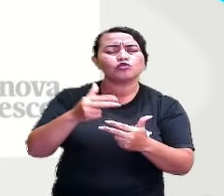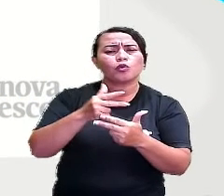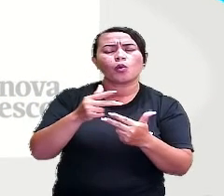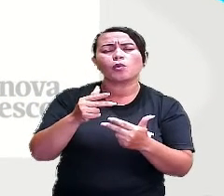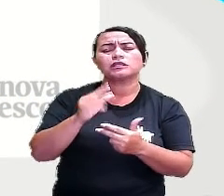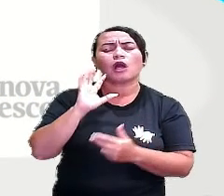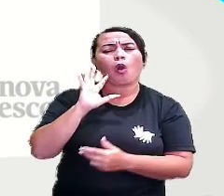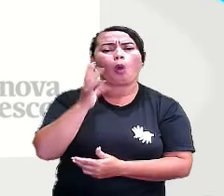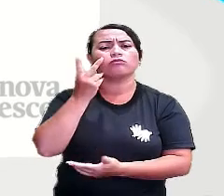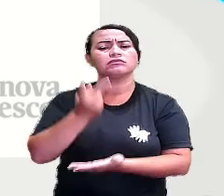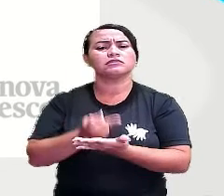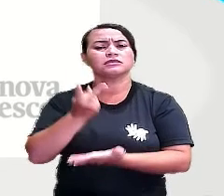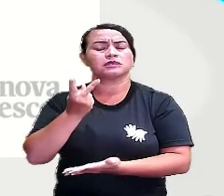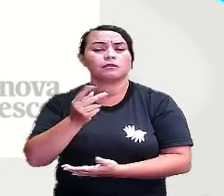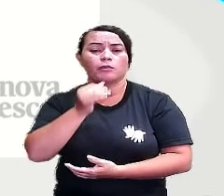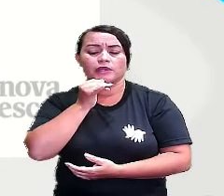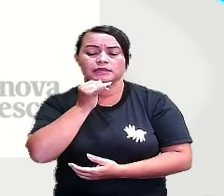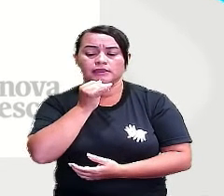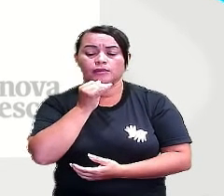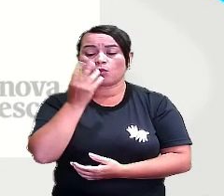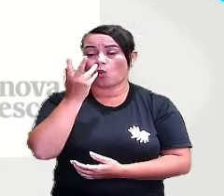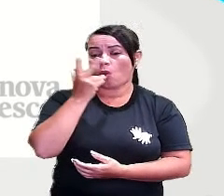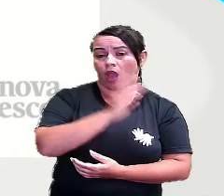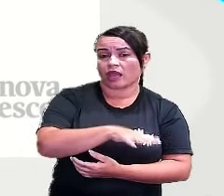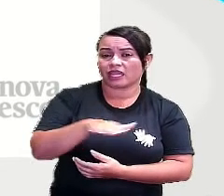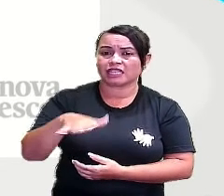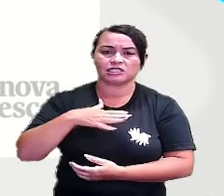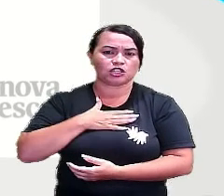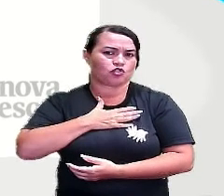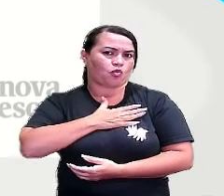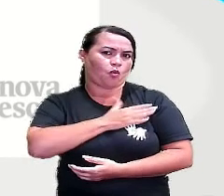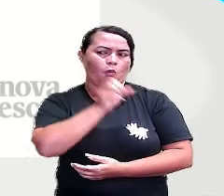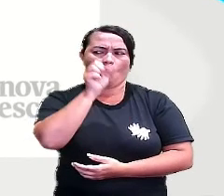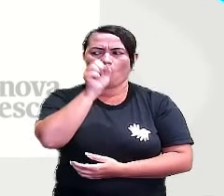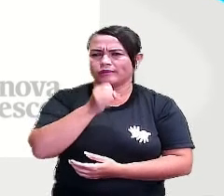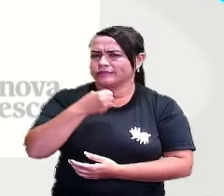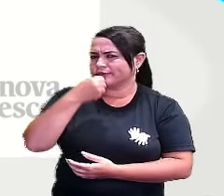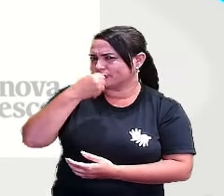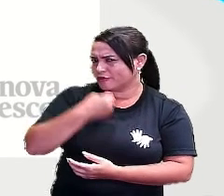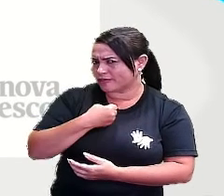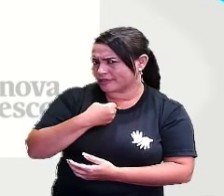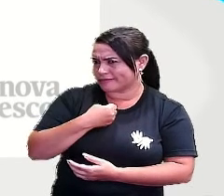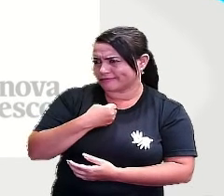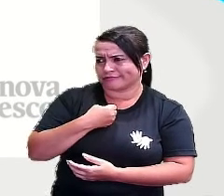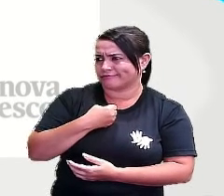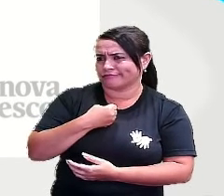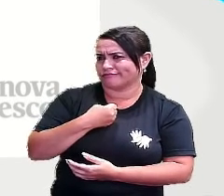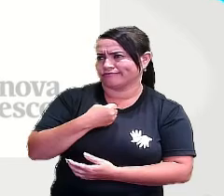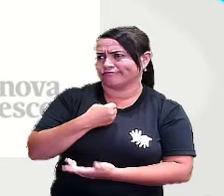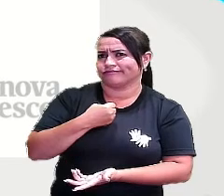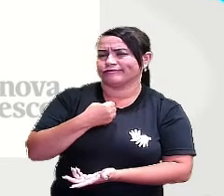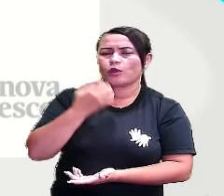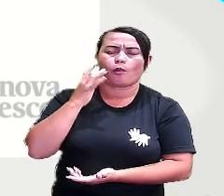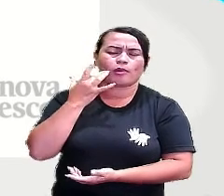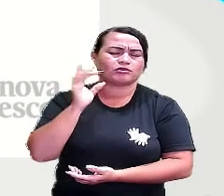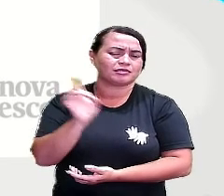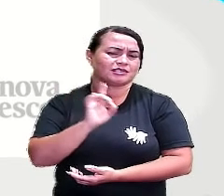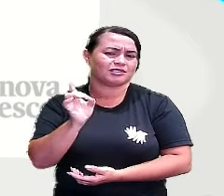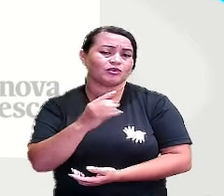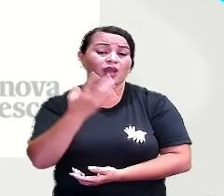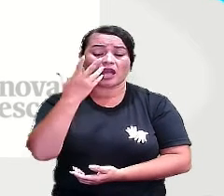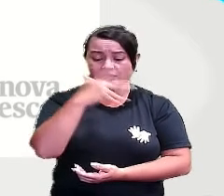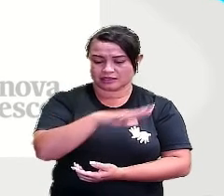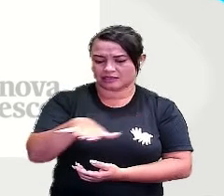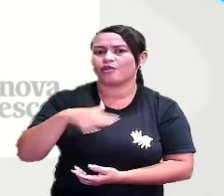Como, por exemplo, uma criança não gostar de sorvete. Então, é improvável, né, se tiver uma criança